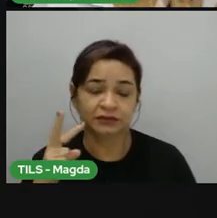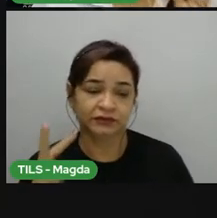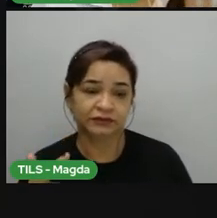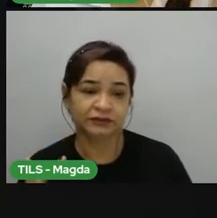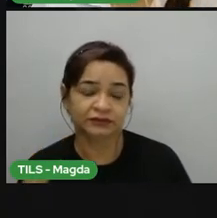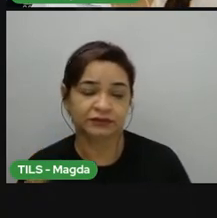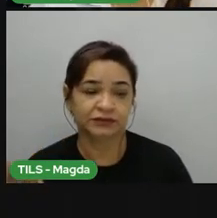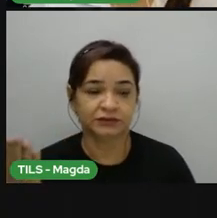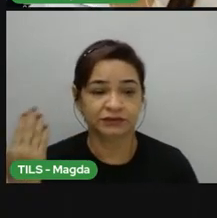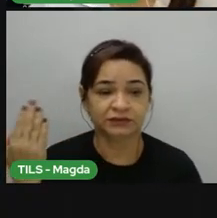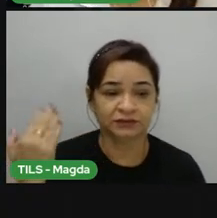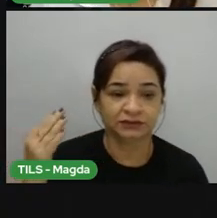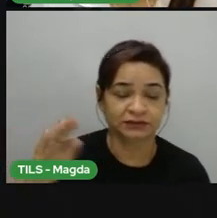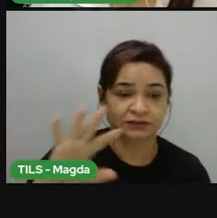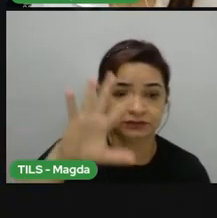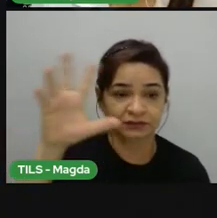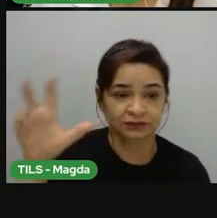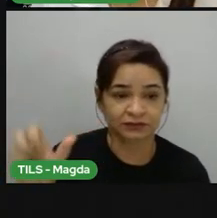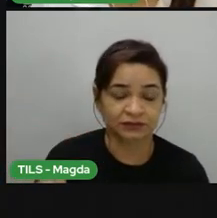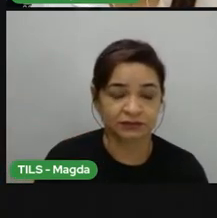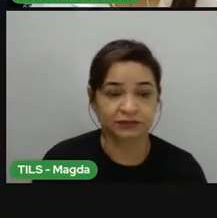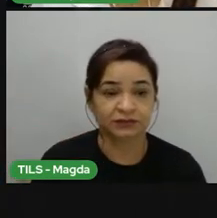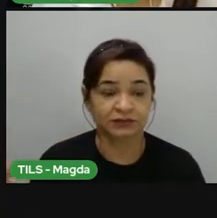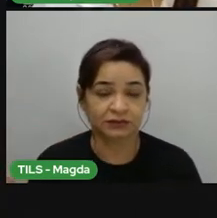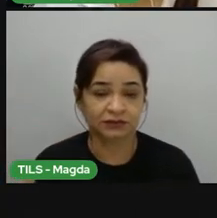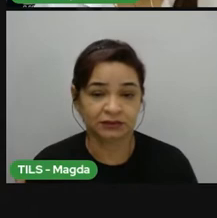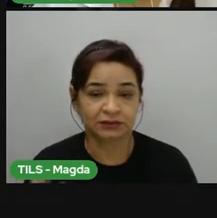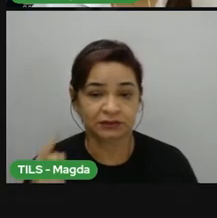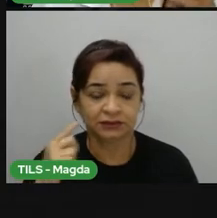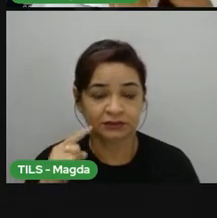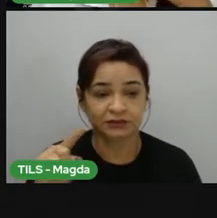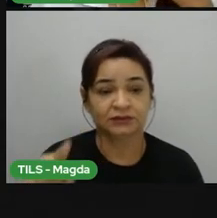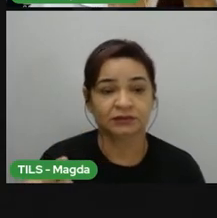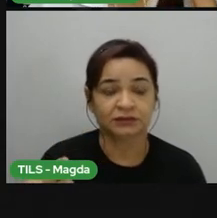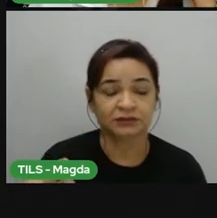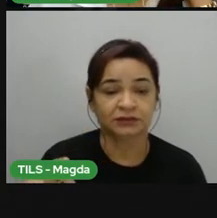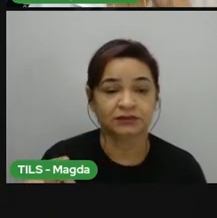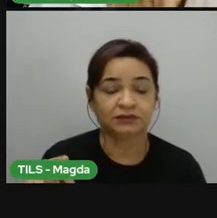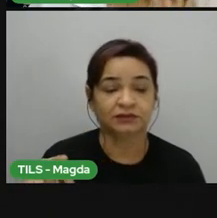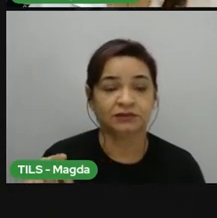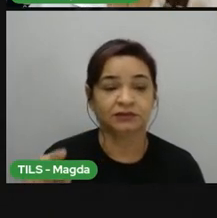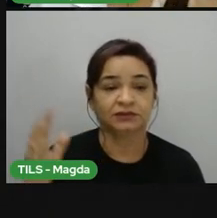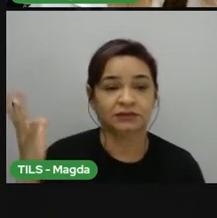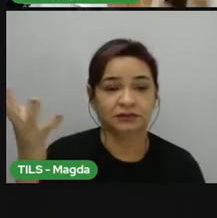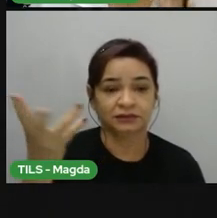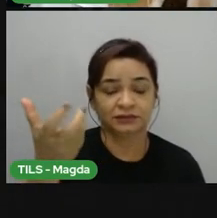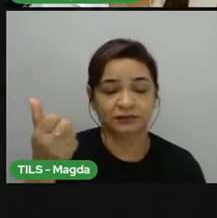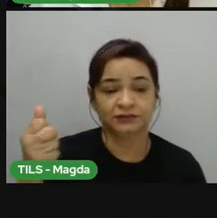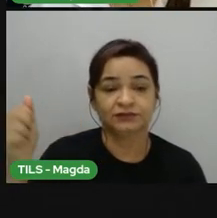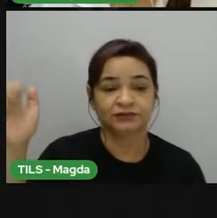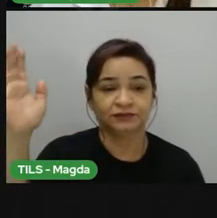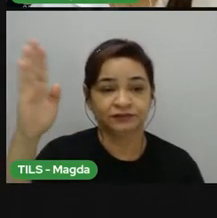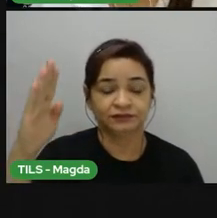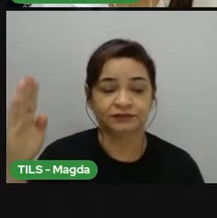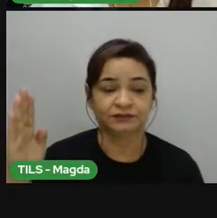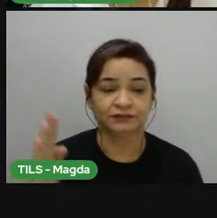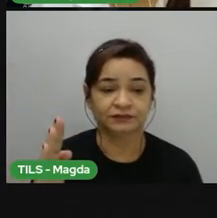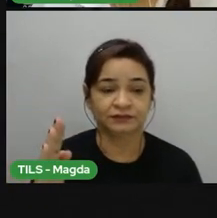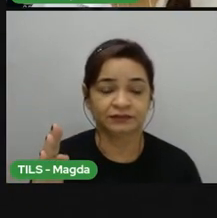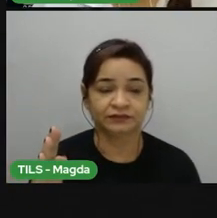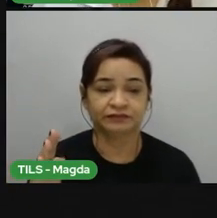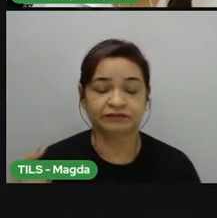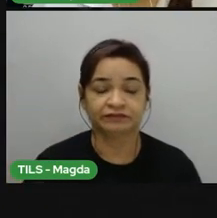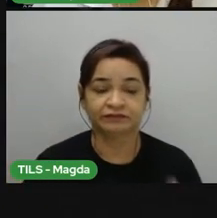mapa, já deu para ter uma ideia. Agora, gente vai ver especificamente aqui nesse vídeo os climas que são pré-dominantes em algumas